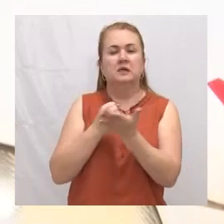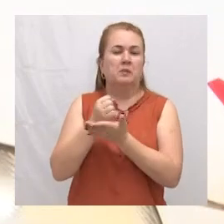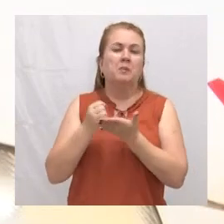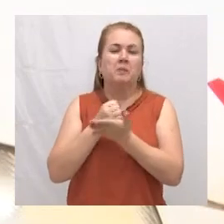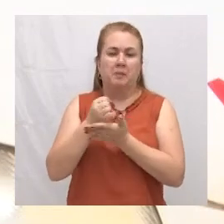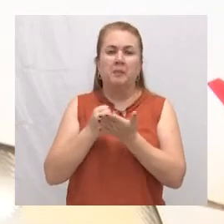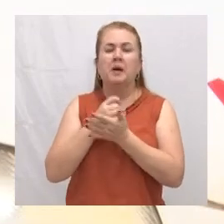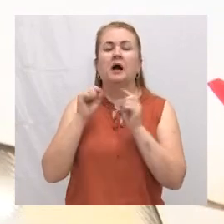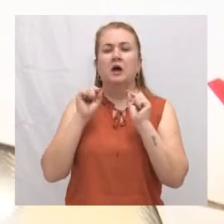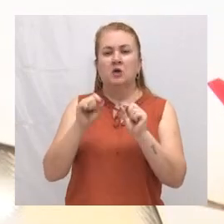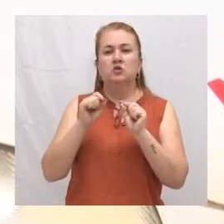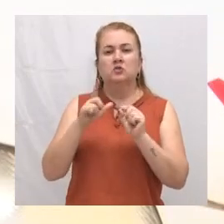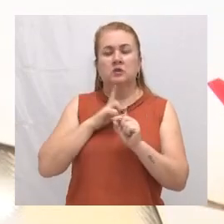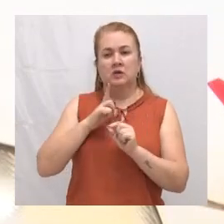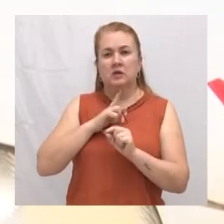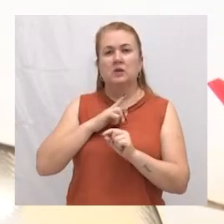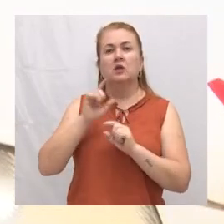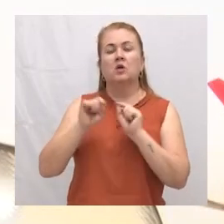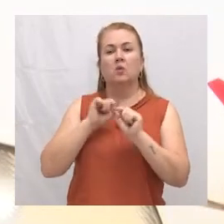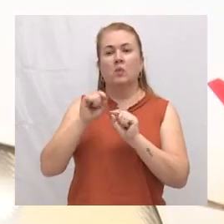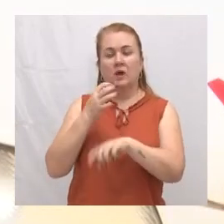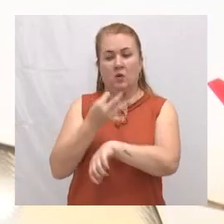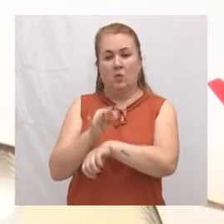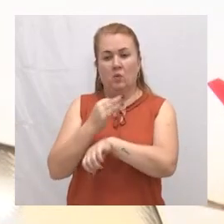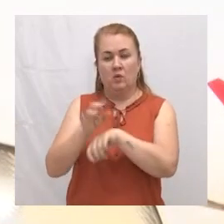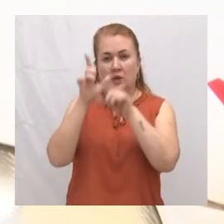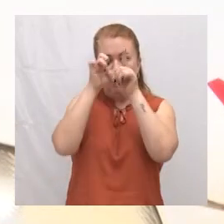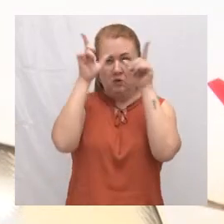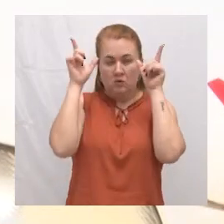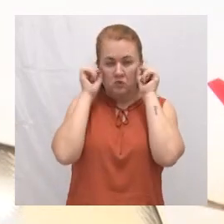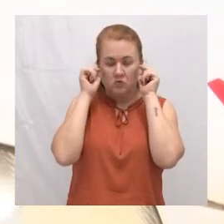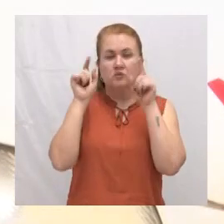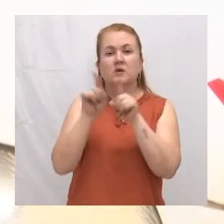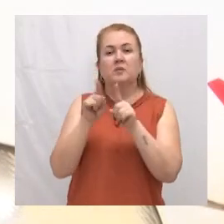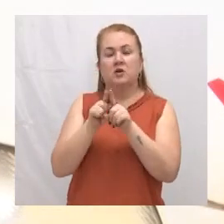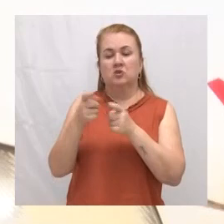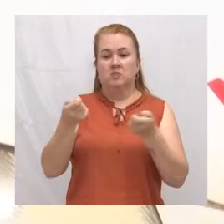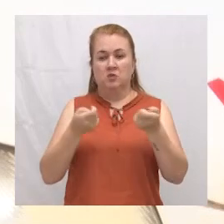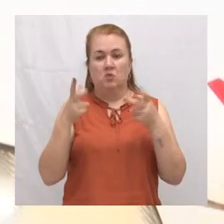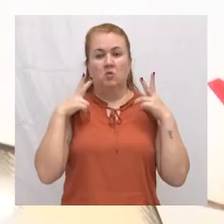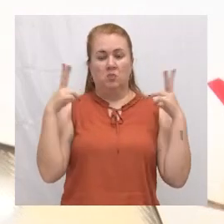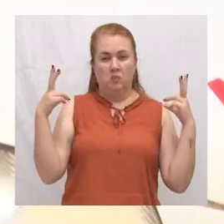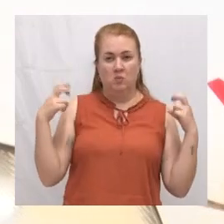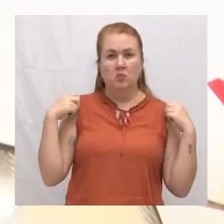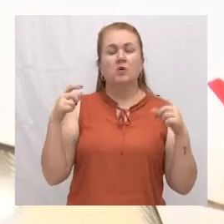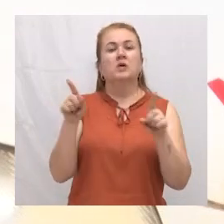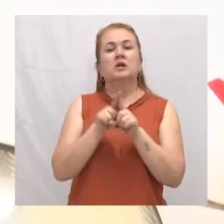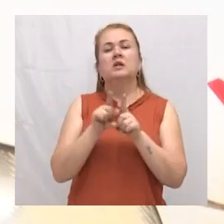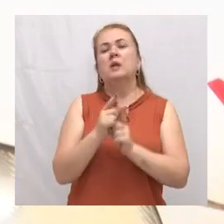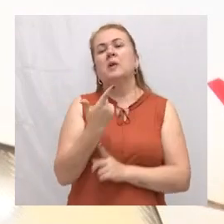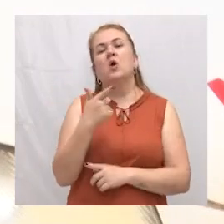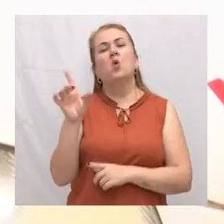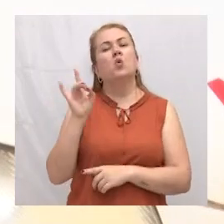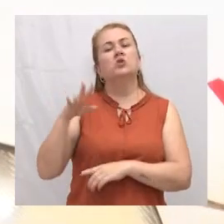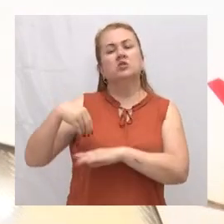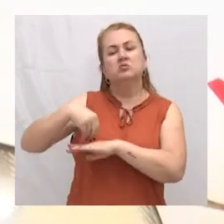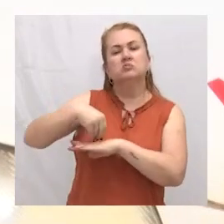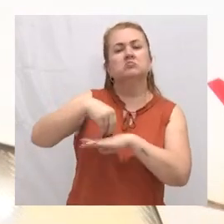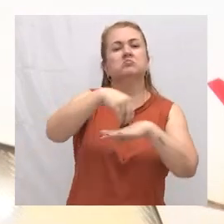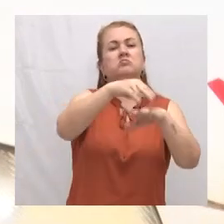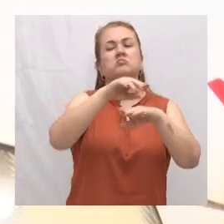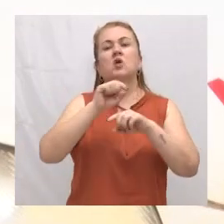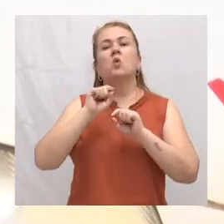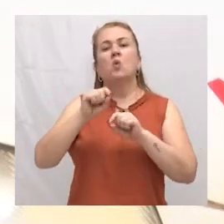que são tripuladas com o técnico de enfermagem, os nossos condutores e as ambulâncias para transporte. Às vezes, um paciente que é